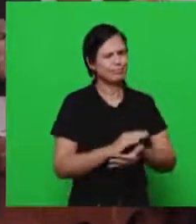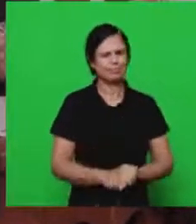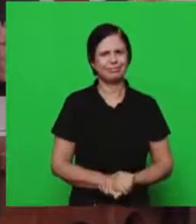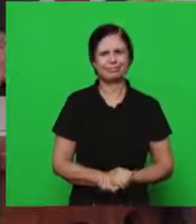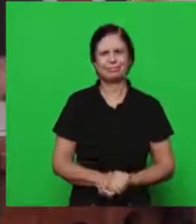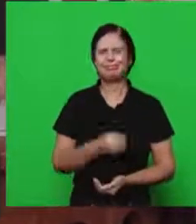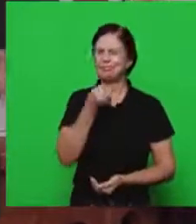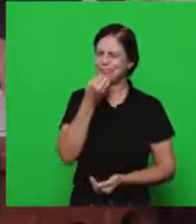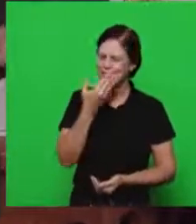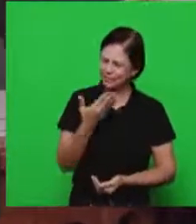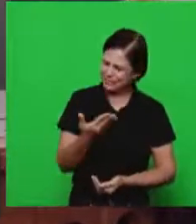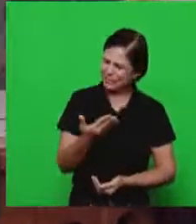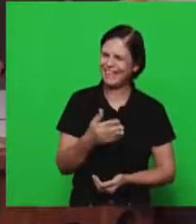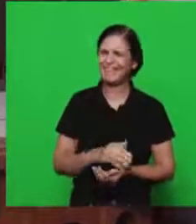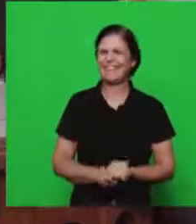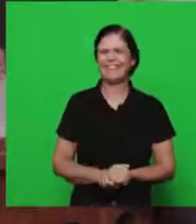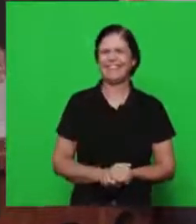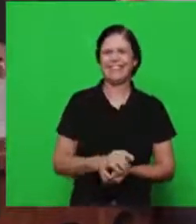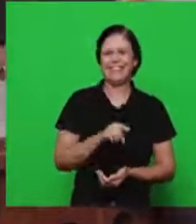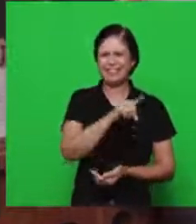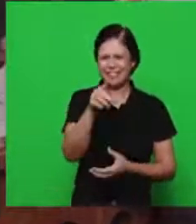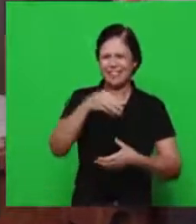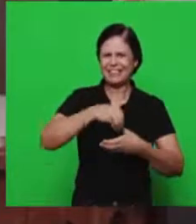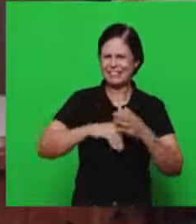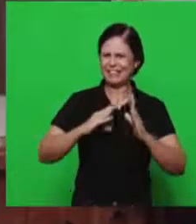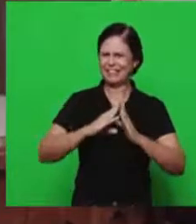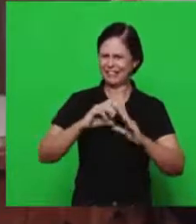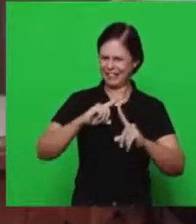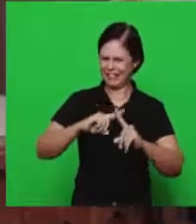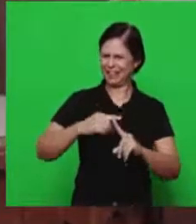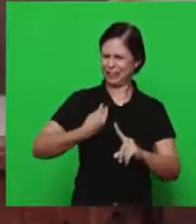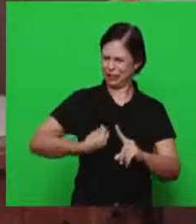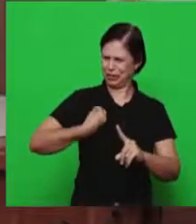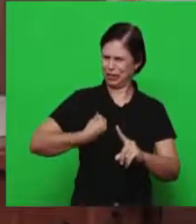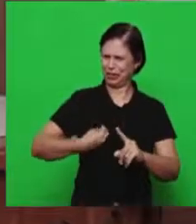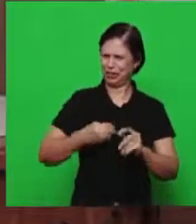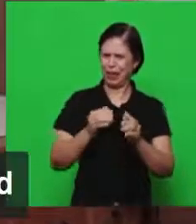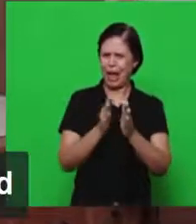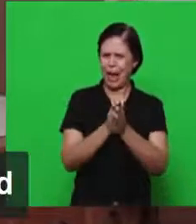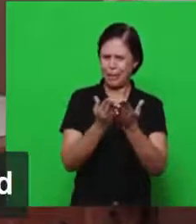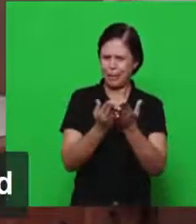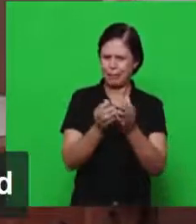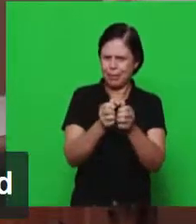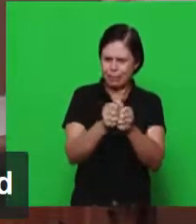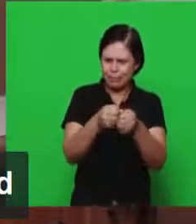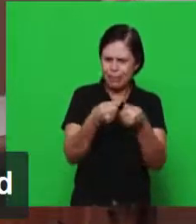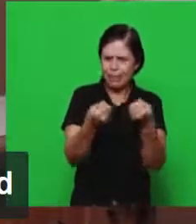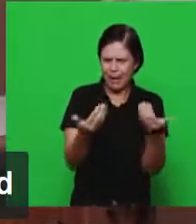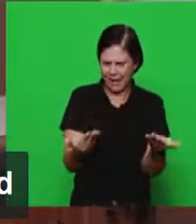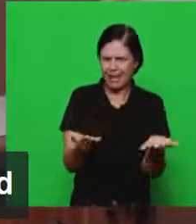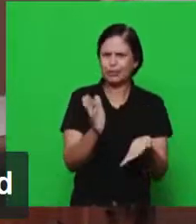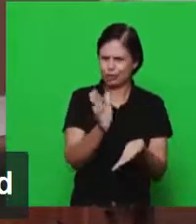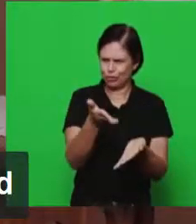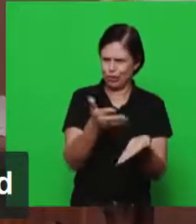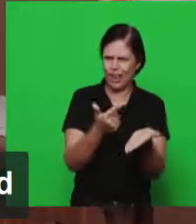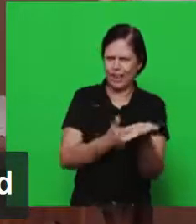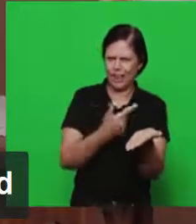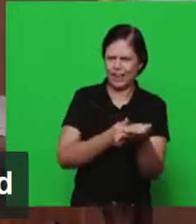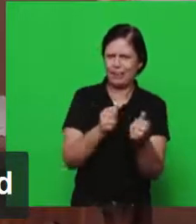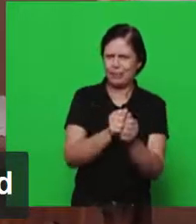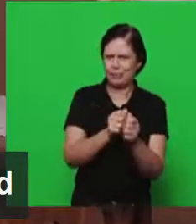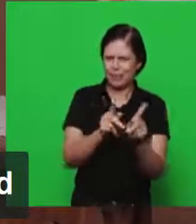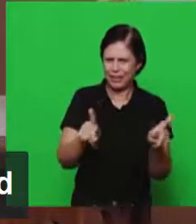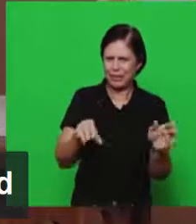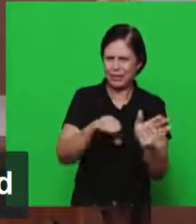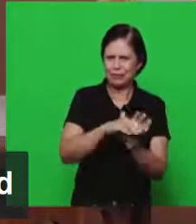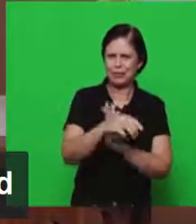Muito bem, irmão, certamente os irmãos estão nas igrejas, com as suas livras abertas, no livro de Apocalipse, no capítulo